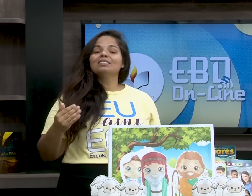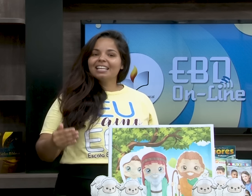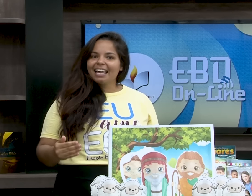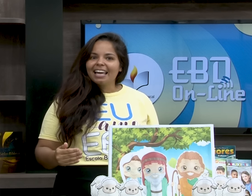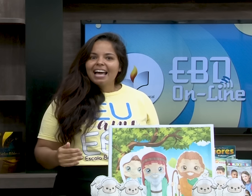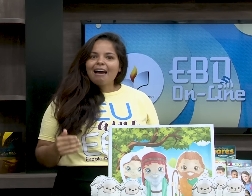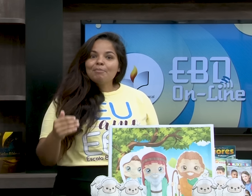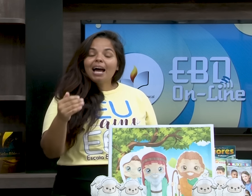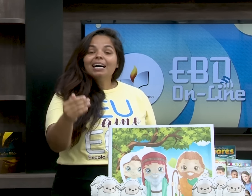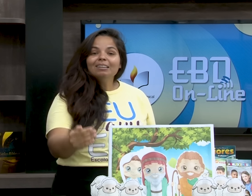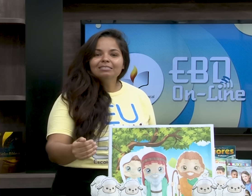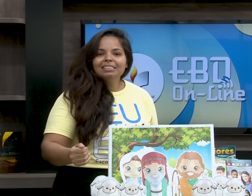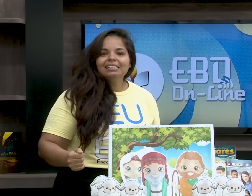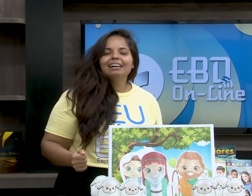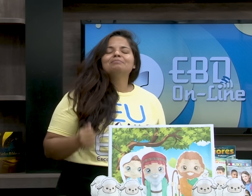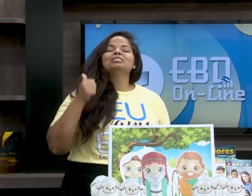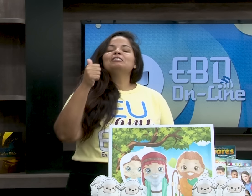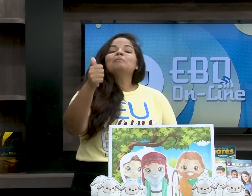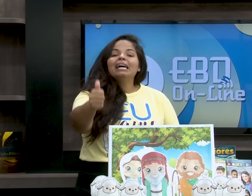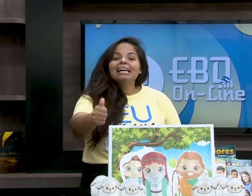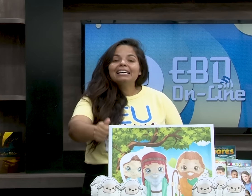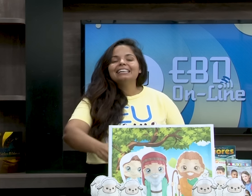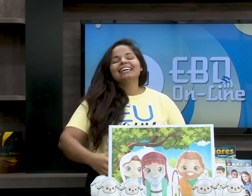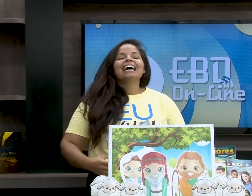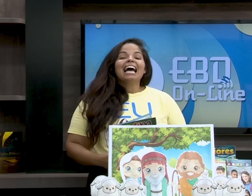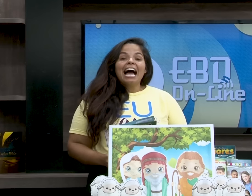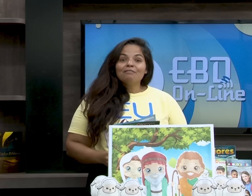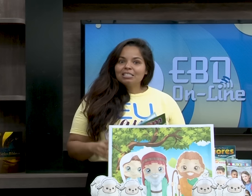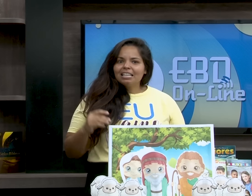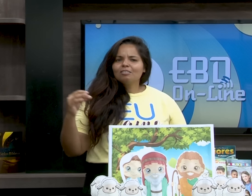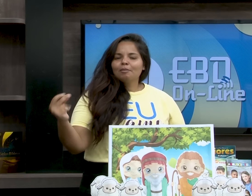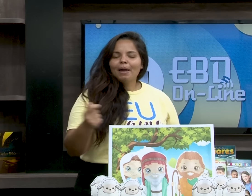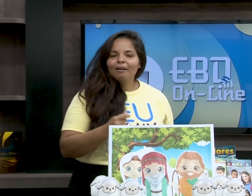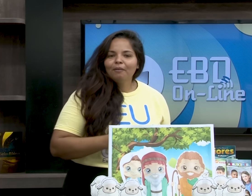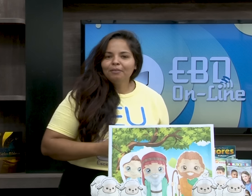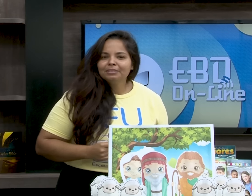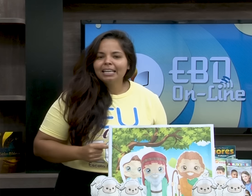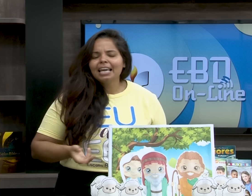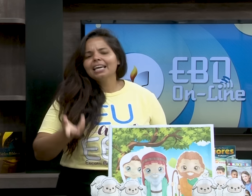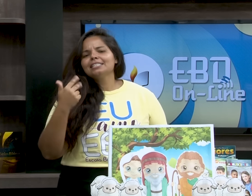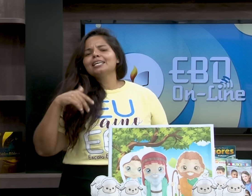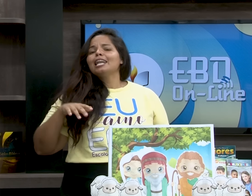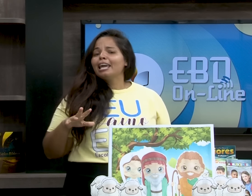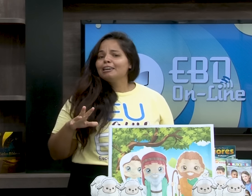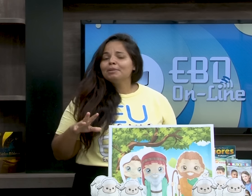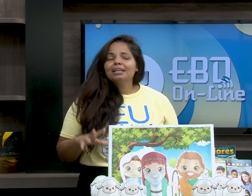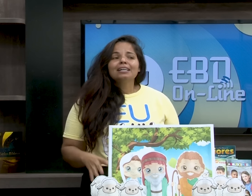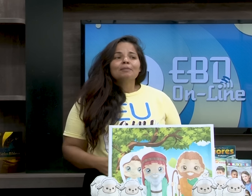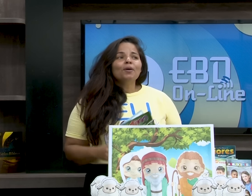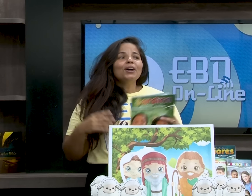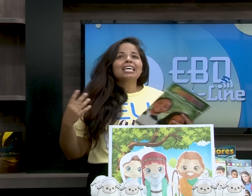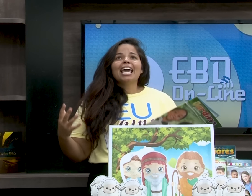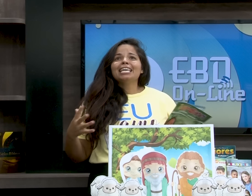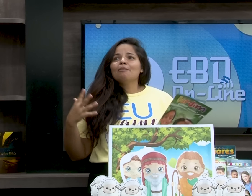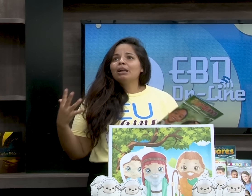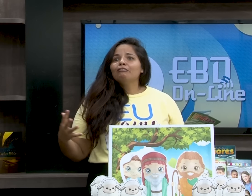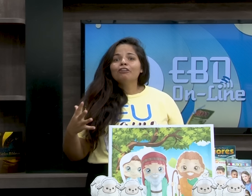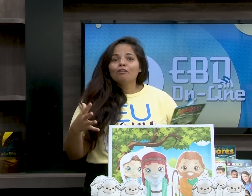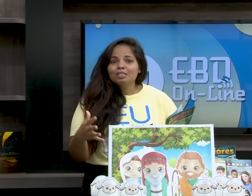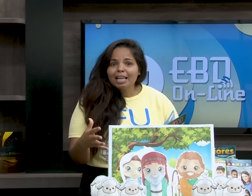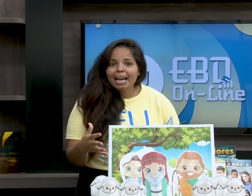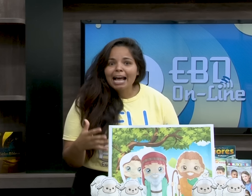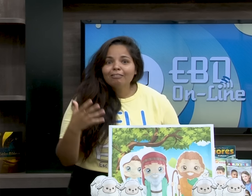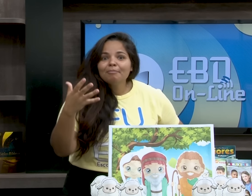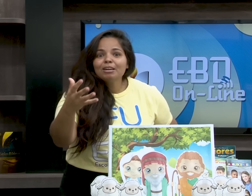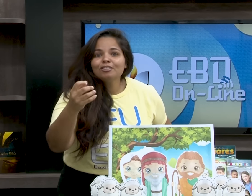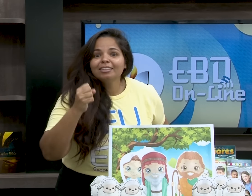Eles vão dizer, Abraão, tia, muito bem. Aí você lança outra pergunta e quem é que se lembra? Por que que Abraão